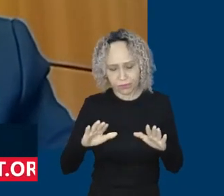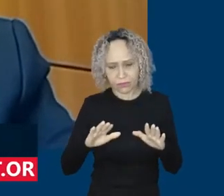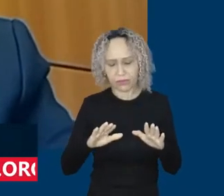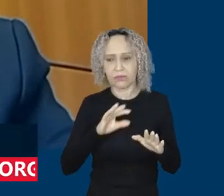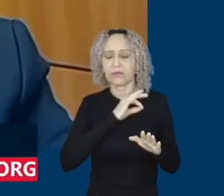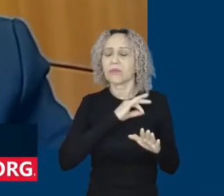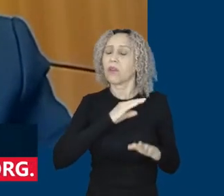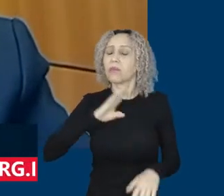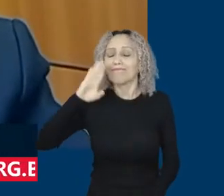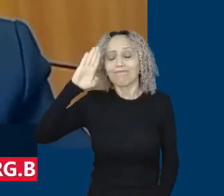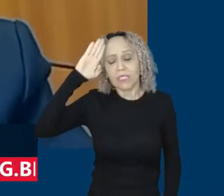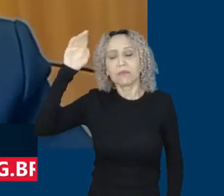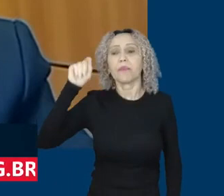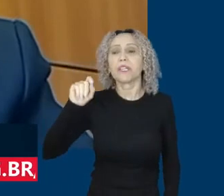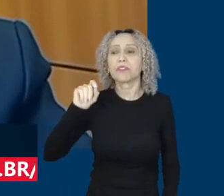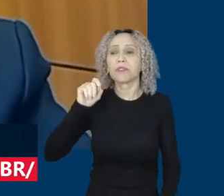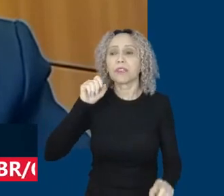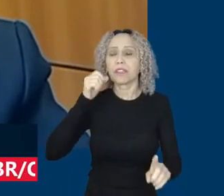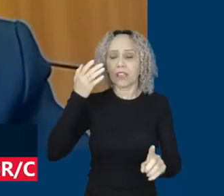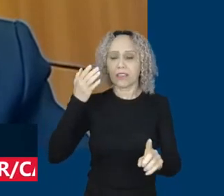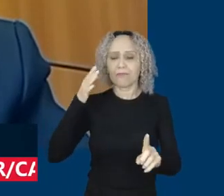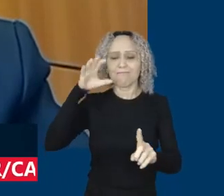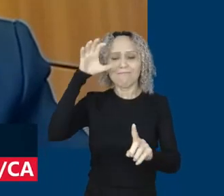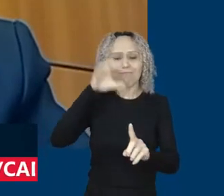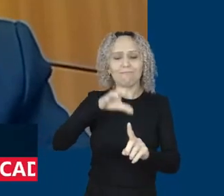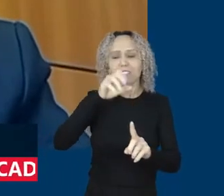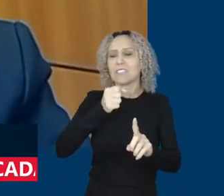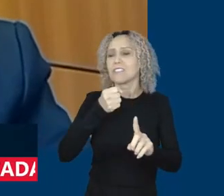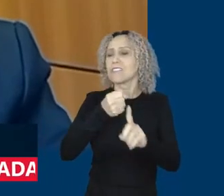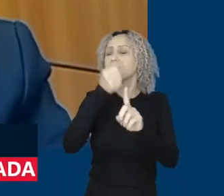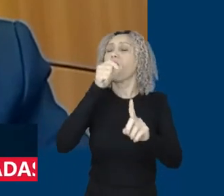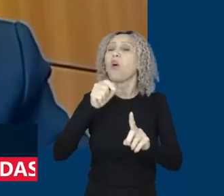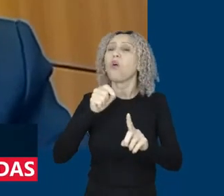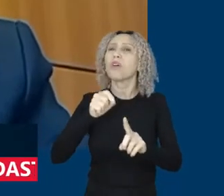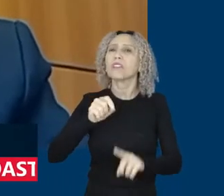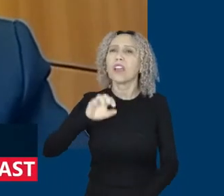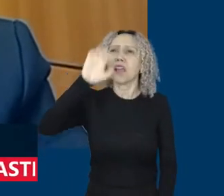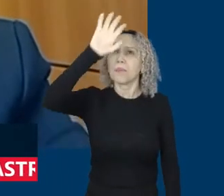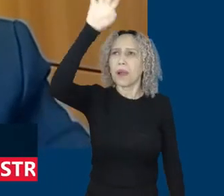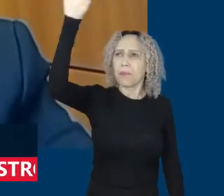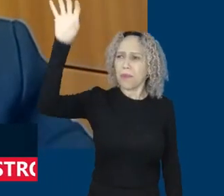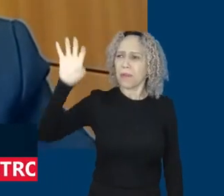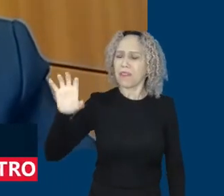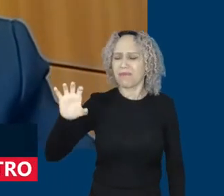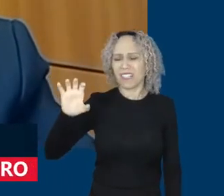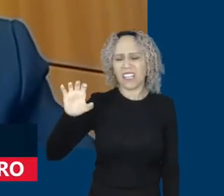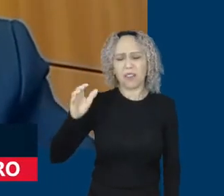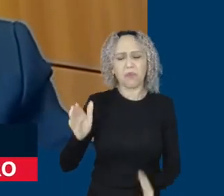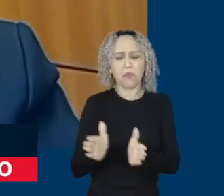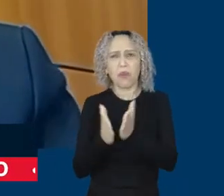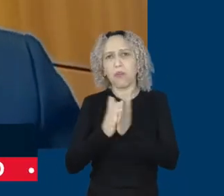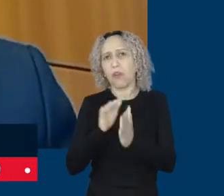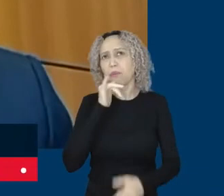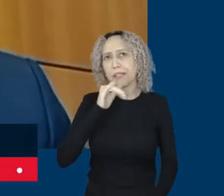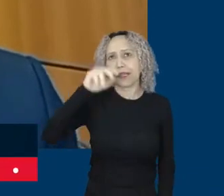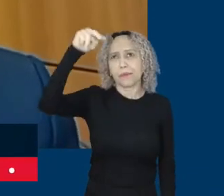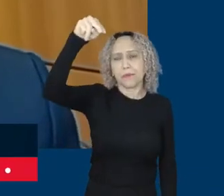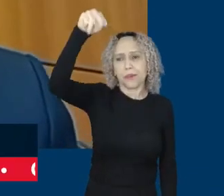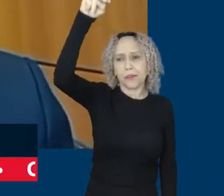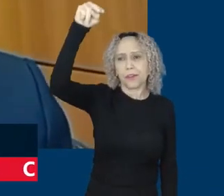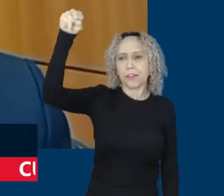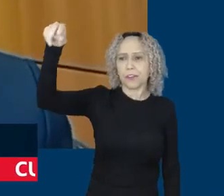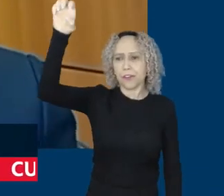efeito muito maior nas regiões mais pobres do país, na região norte, na região nordeste do estado.